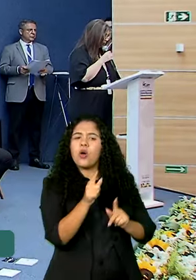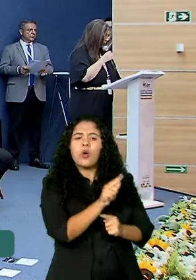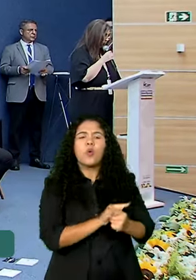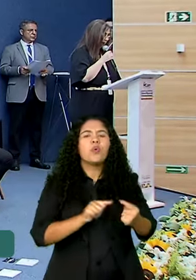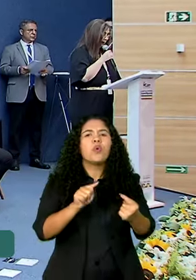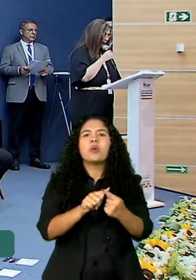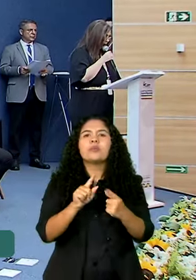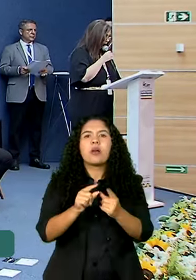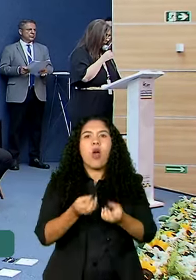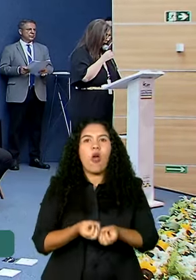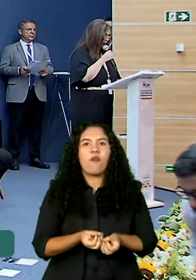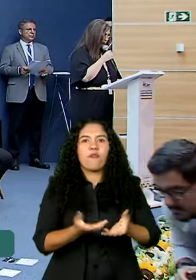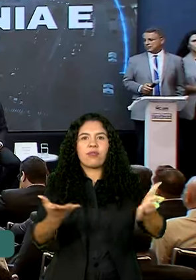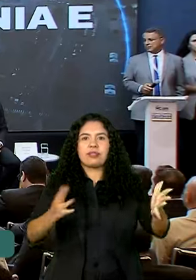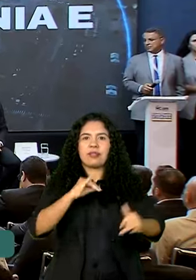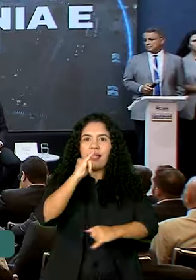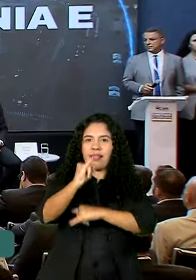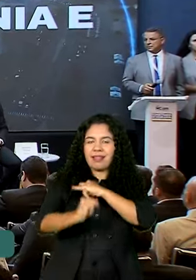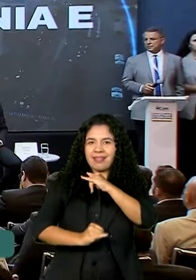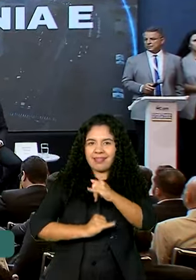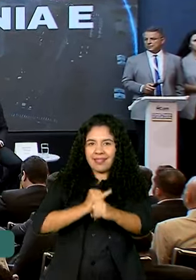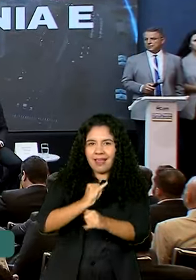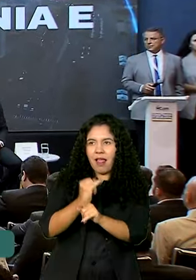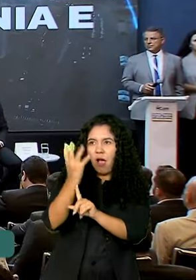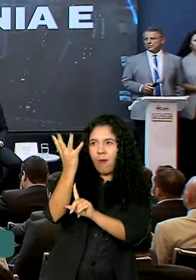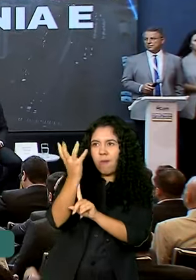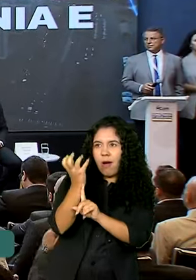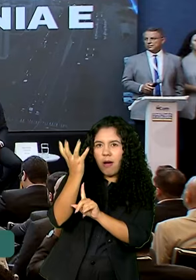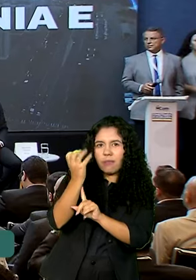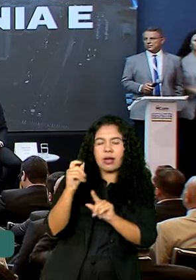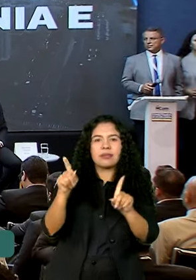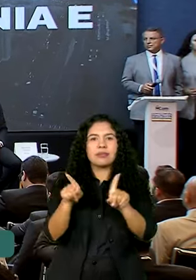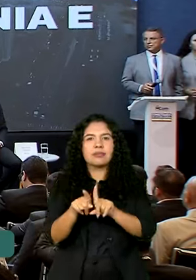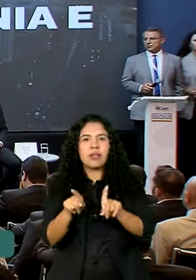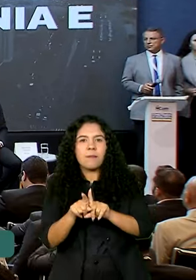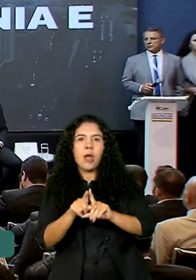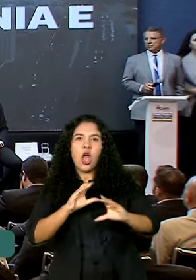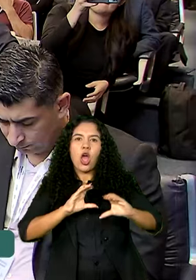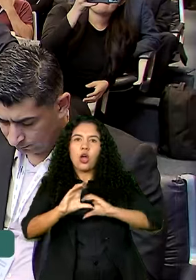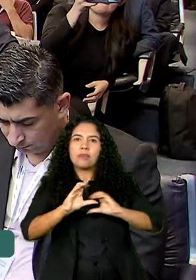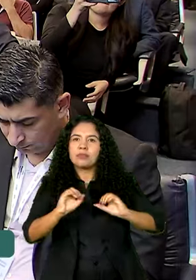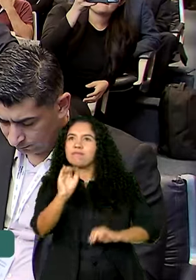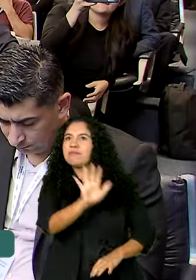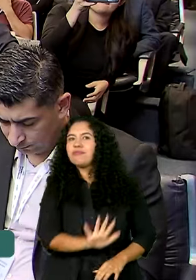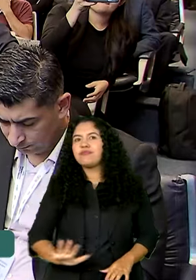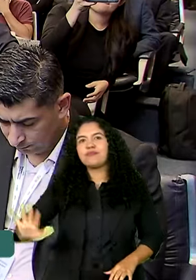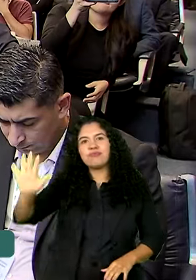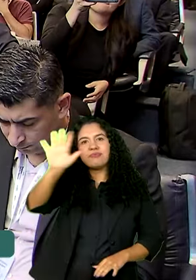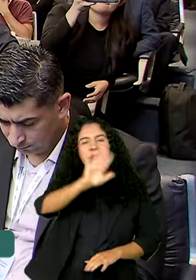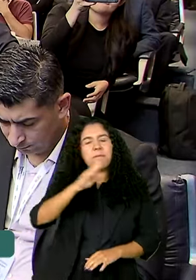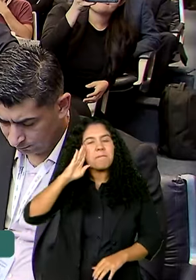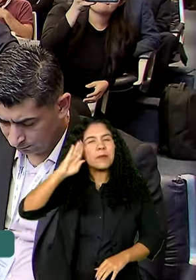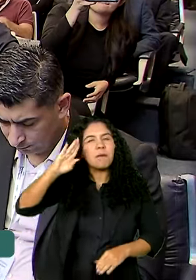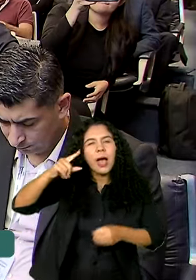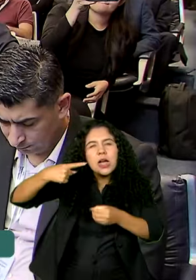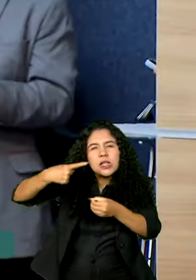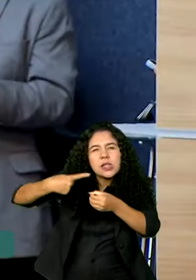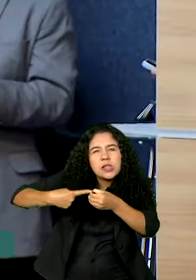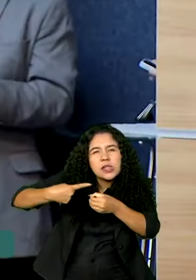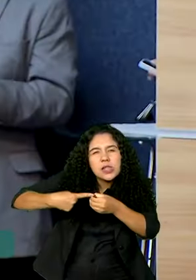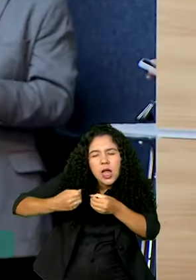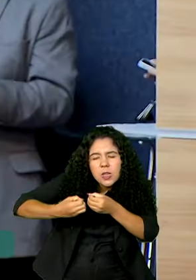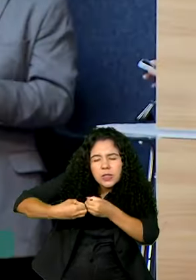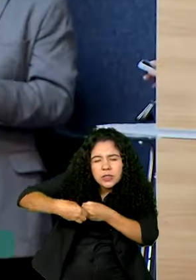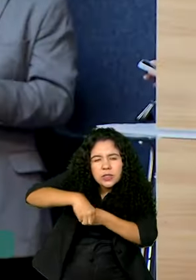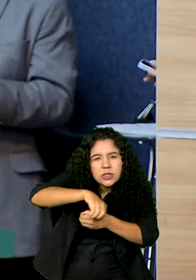acesso à internet banda larga e aos serviços de comunicação em todo o país, principalmente no interior, nas cidades com